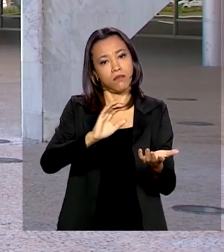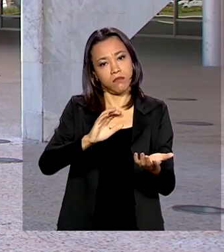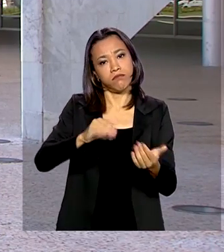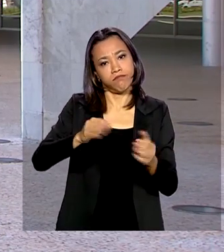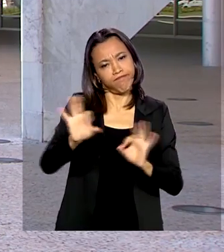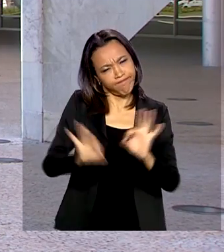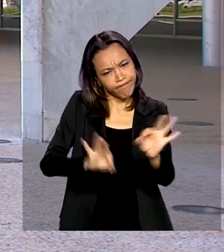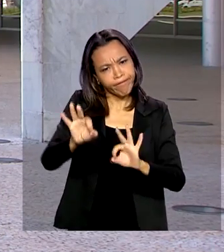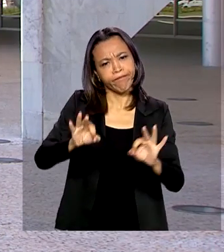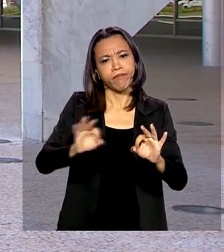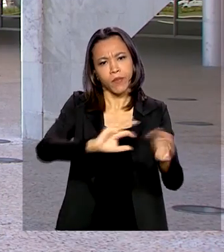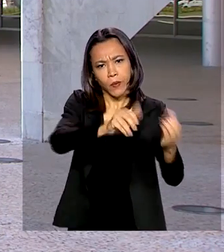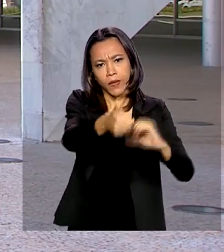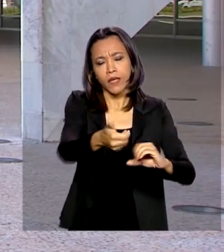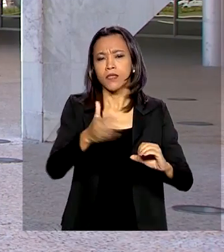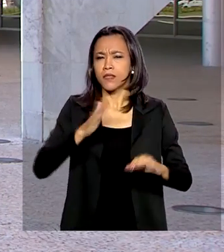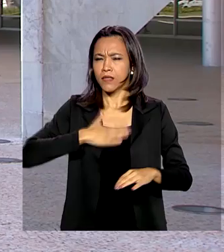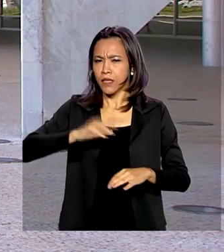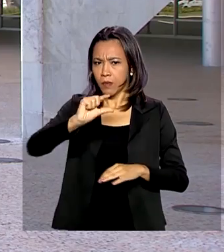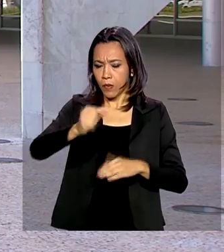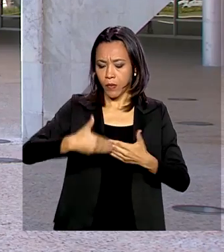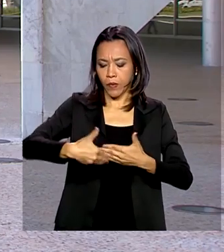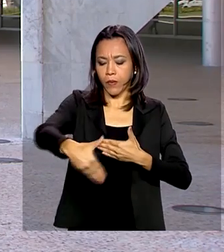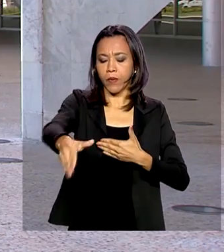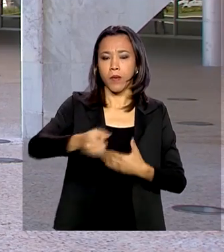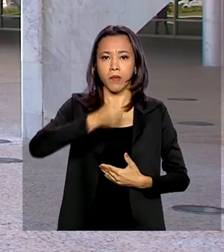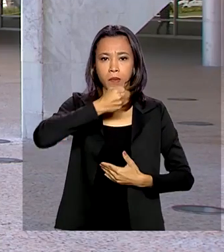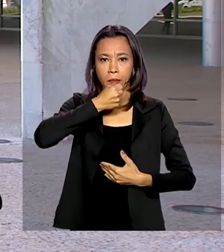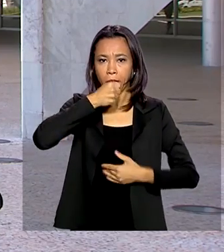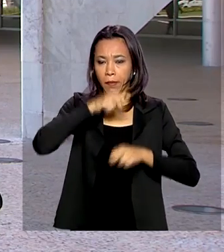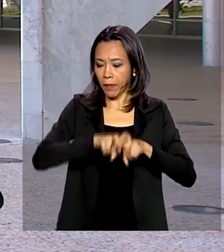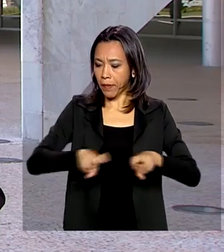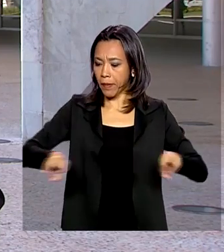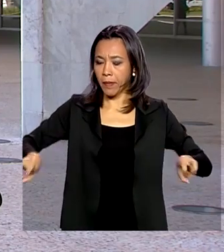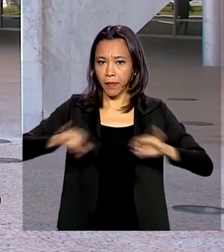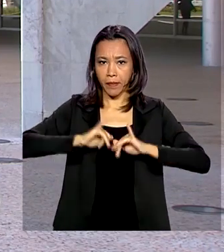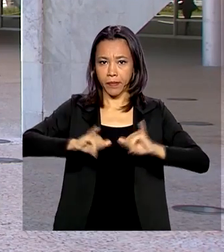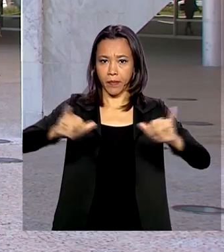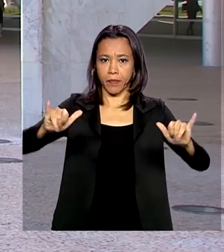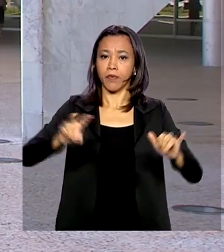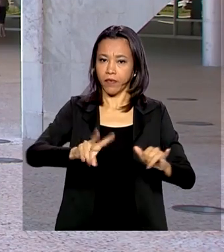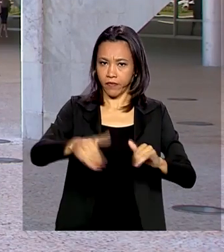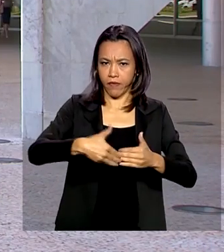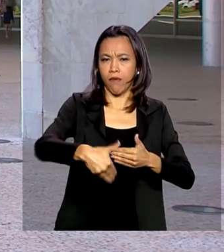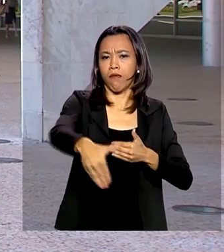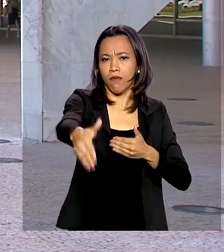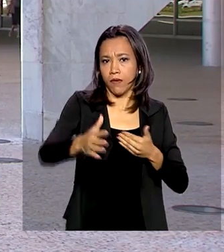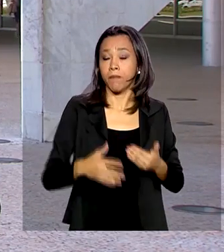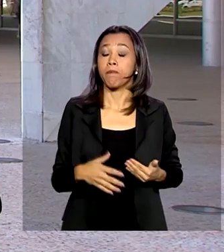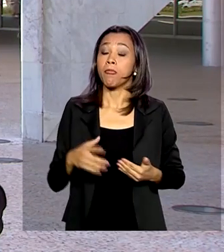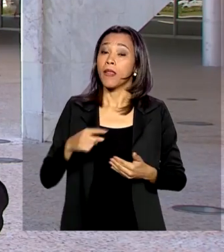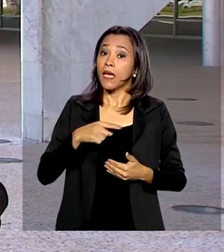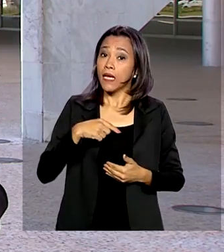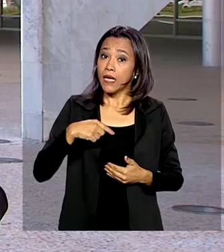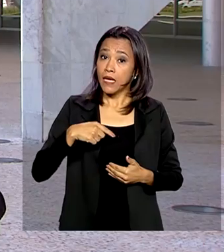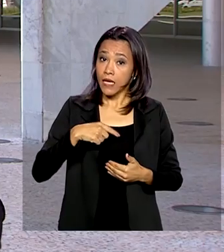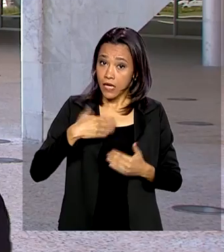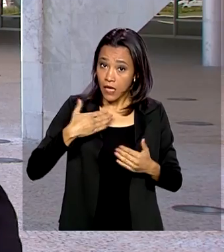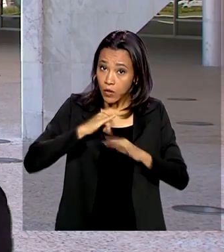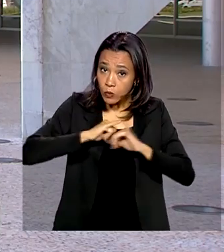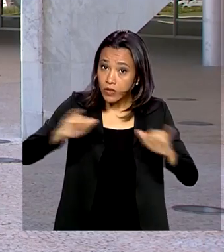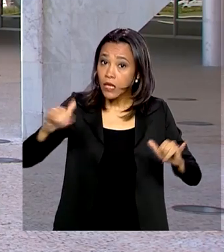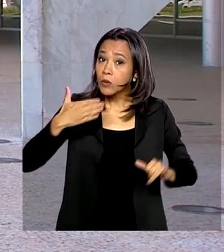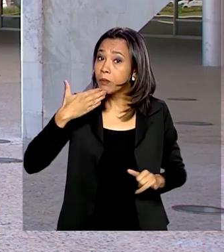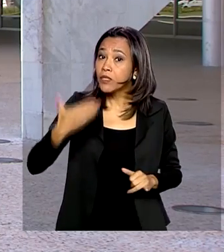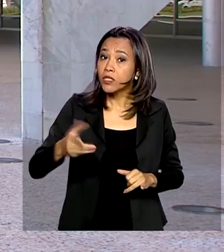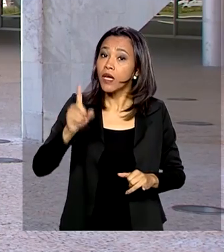coletiva para daqui a pouco, às 11 horas da manhã. E o anúncio desse pedido, é claro, foi motivado